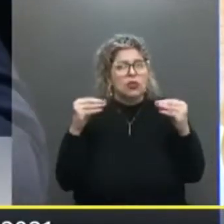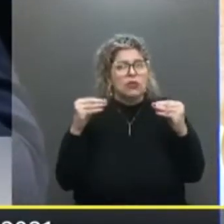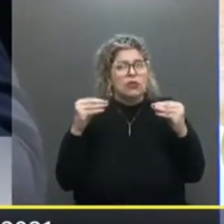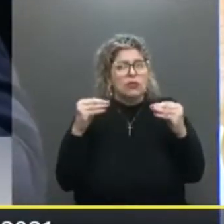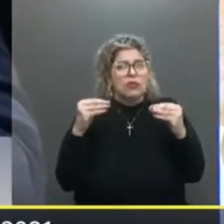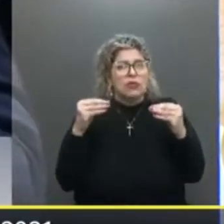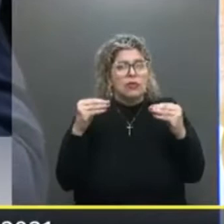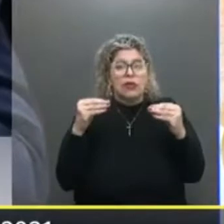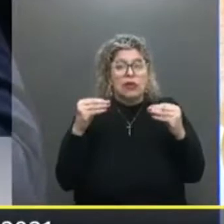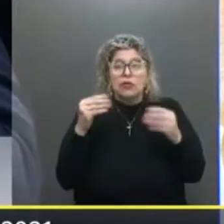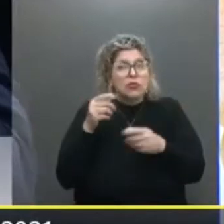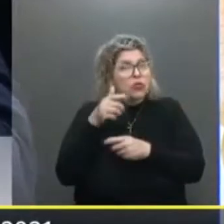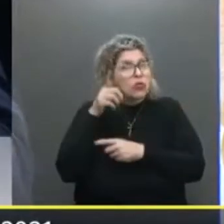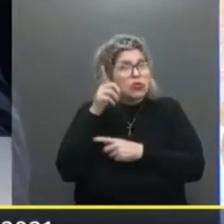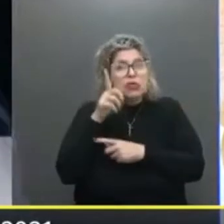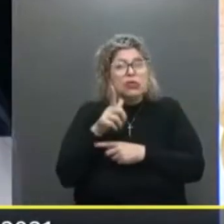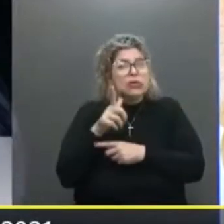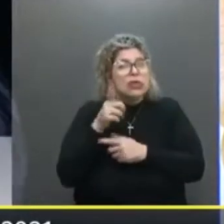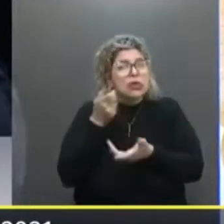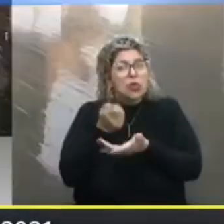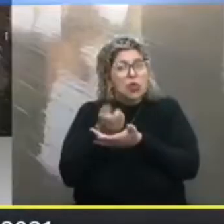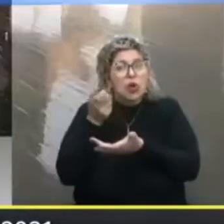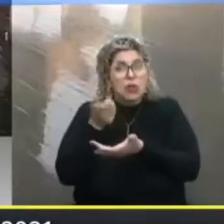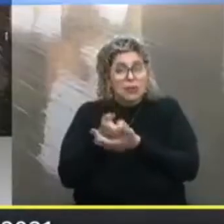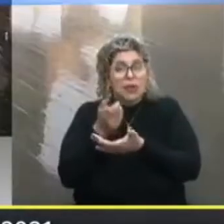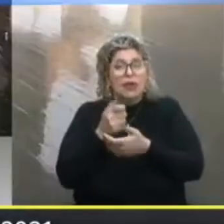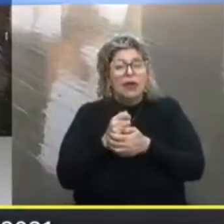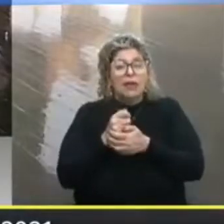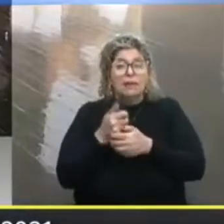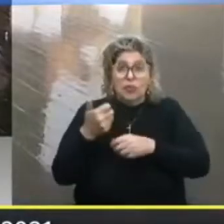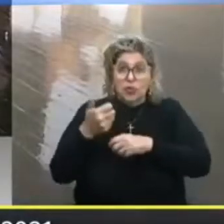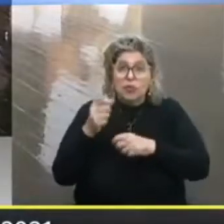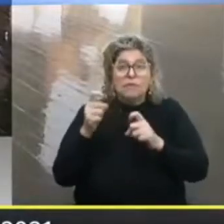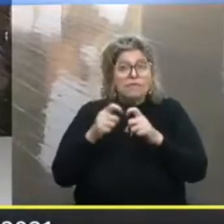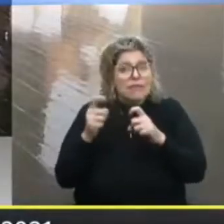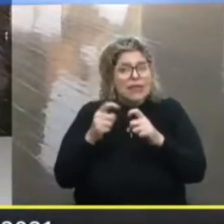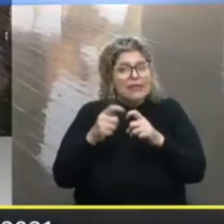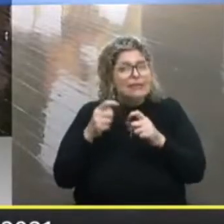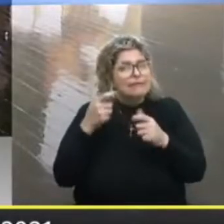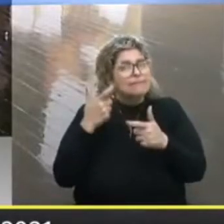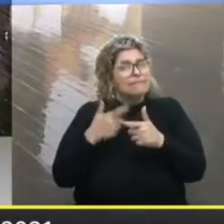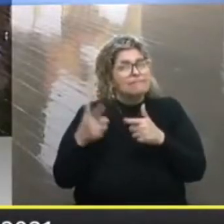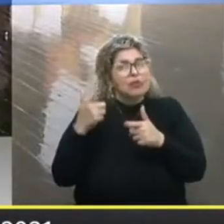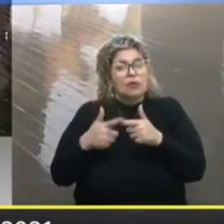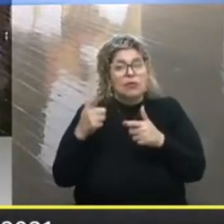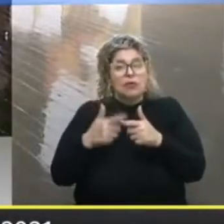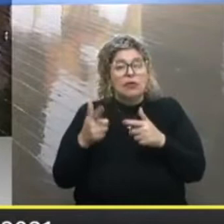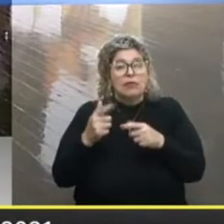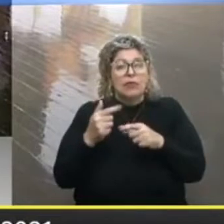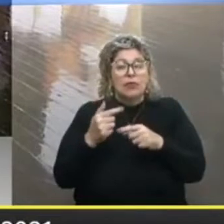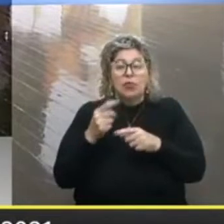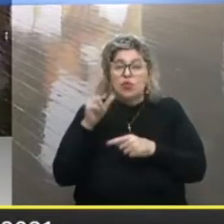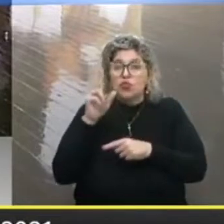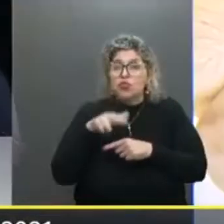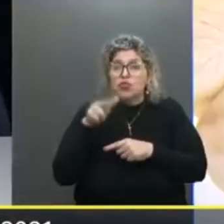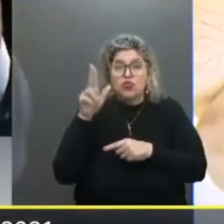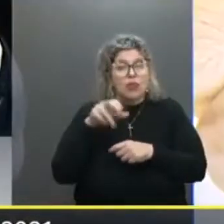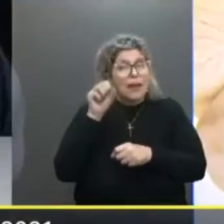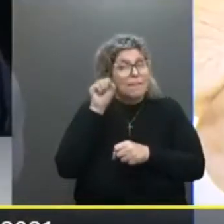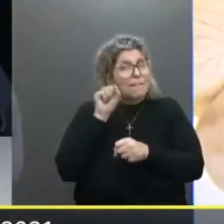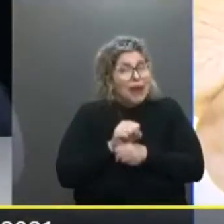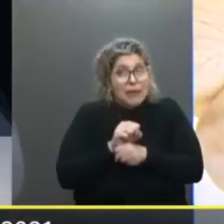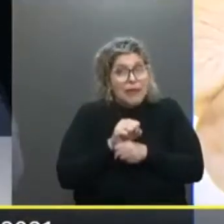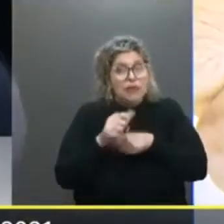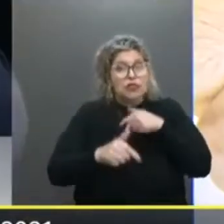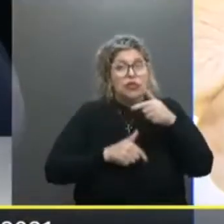E portanto Nós não conseguimos Comprar E para os médicos Especificamente Isso era muito problemático Porque nós Nunca paramos Em